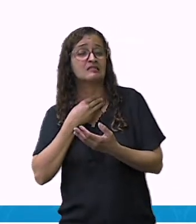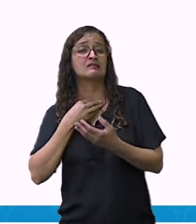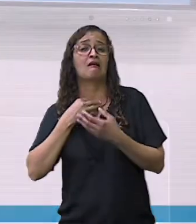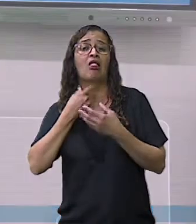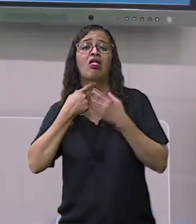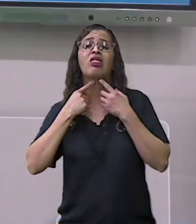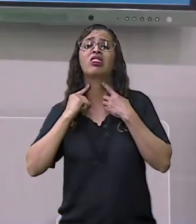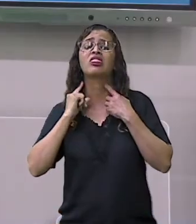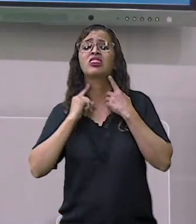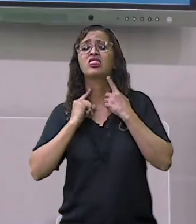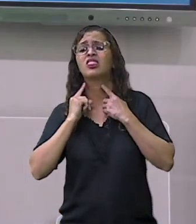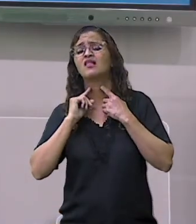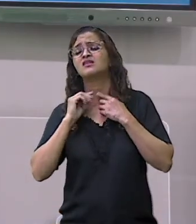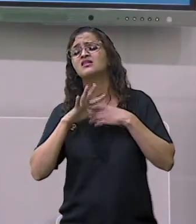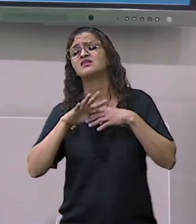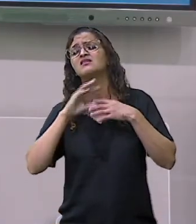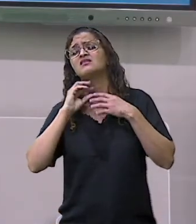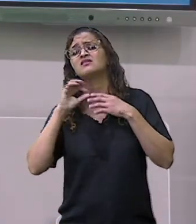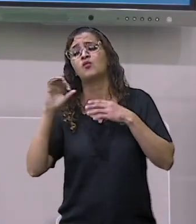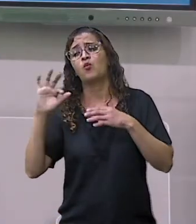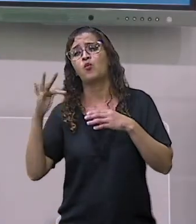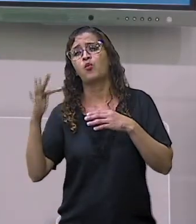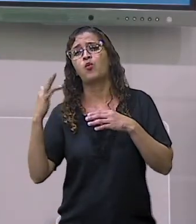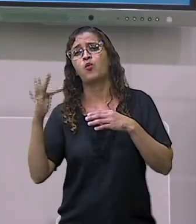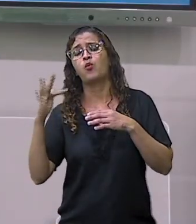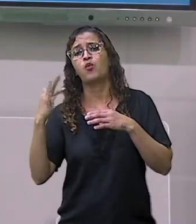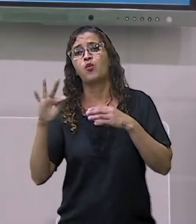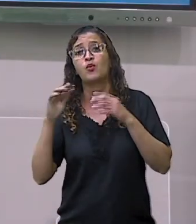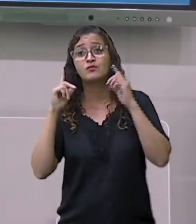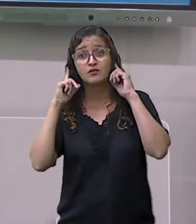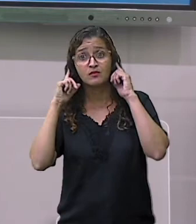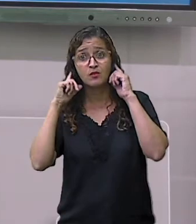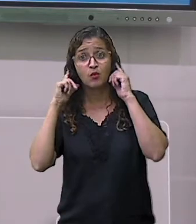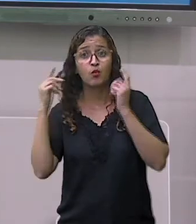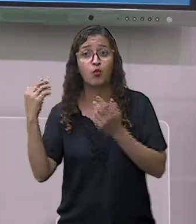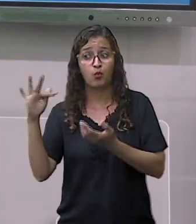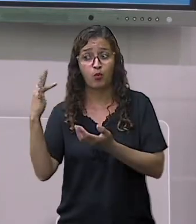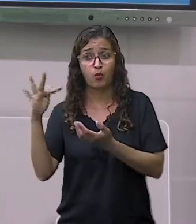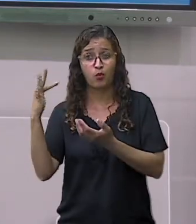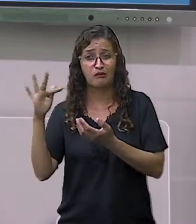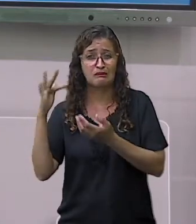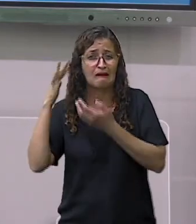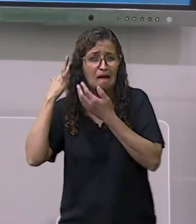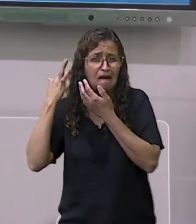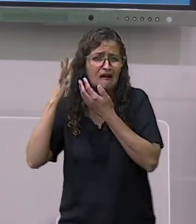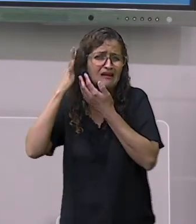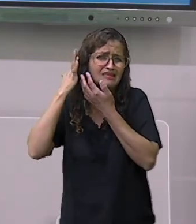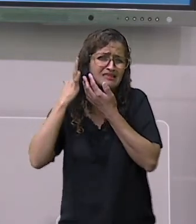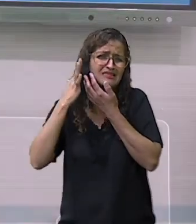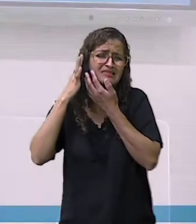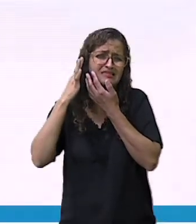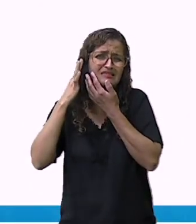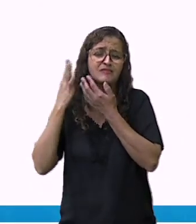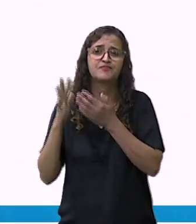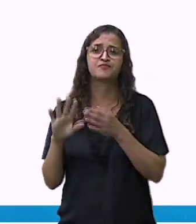inflamação da garganta e do ouvido. Seguindo.